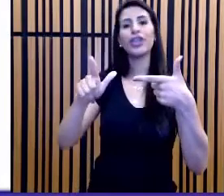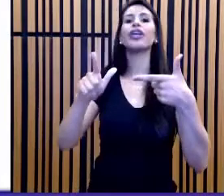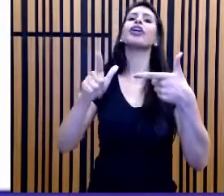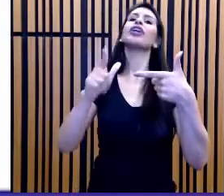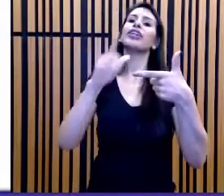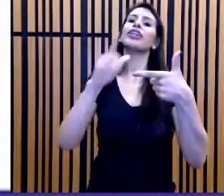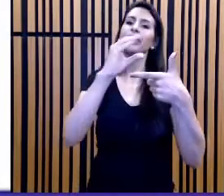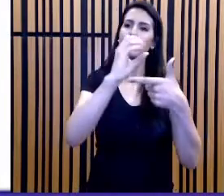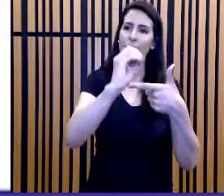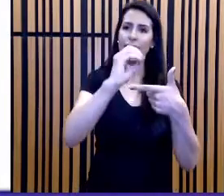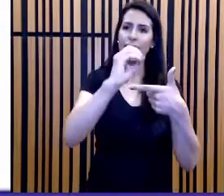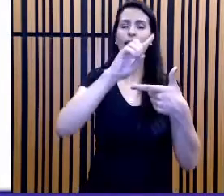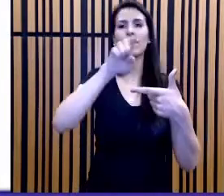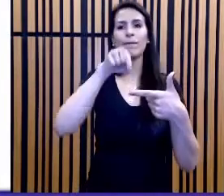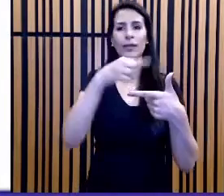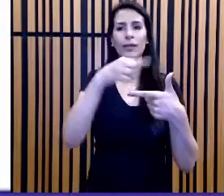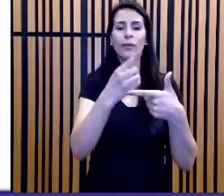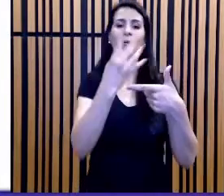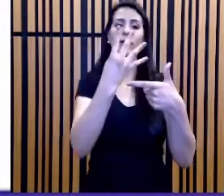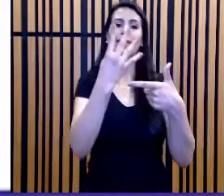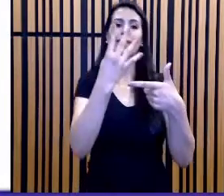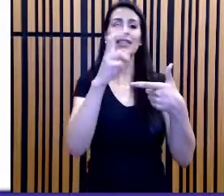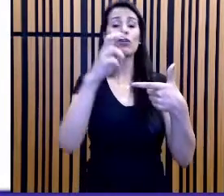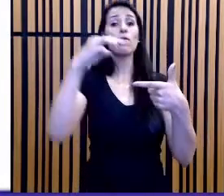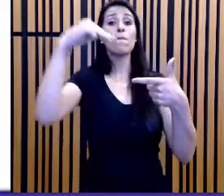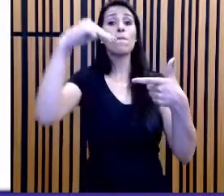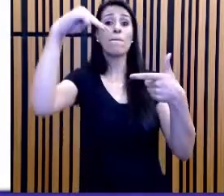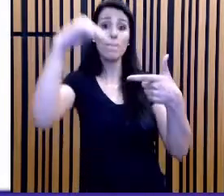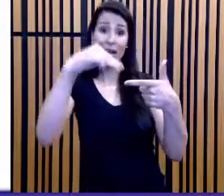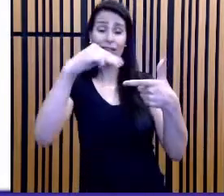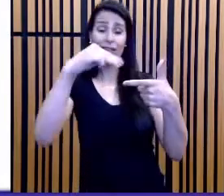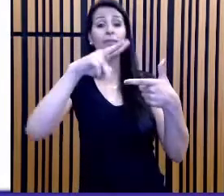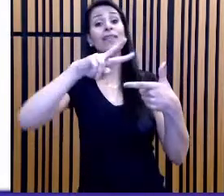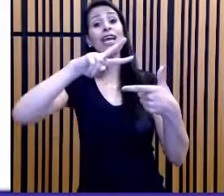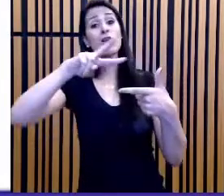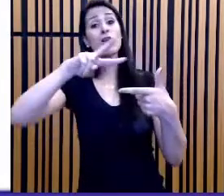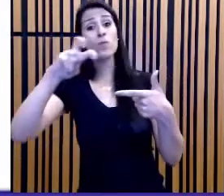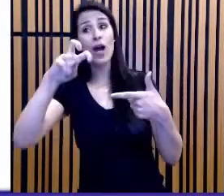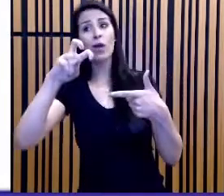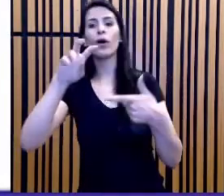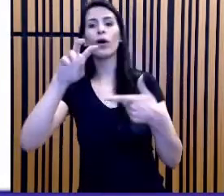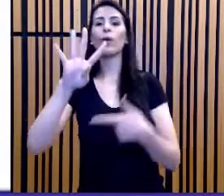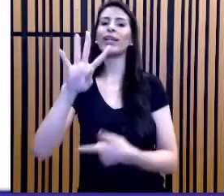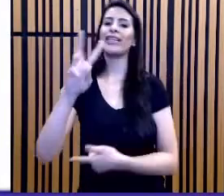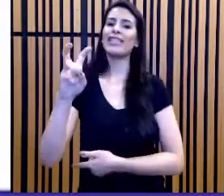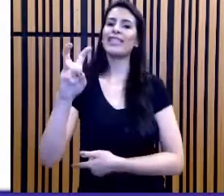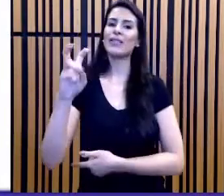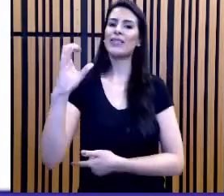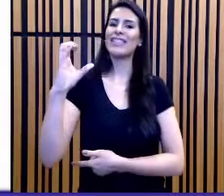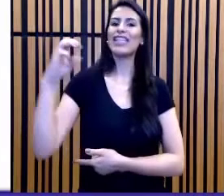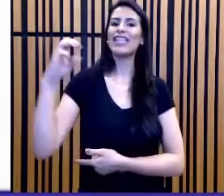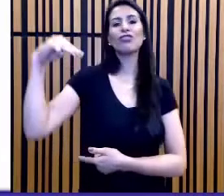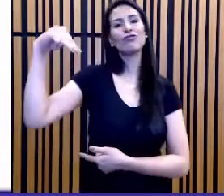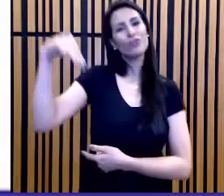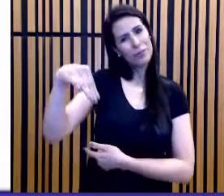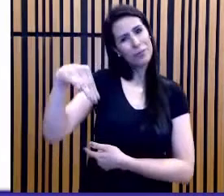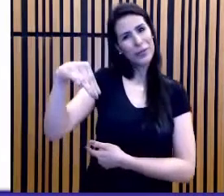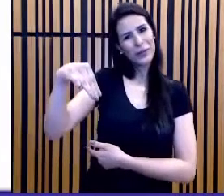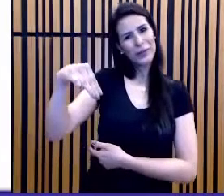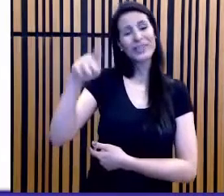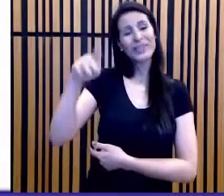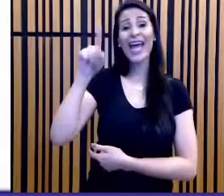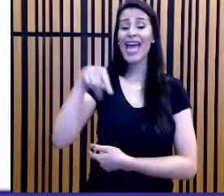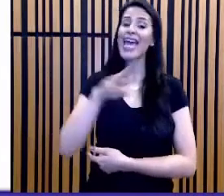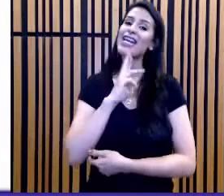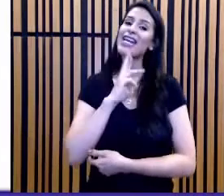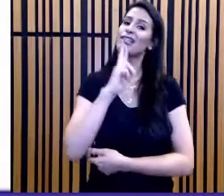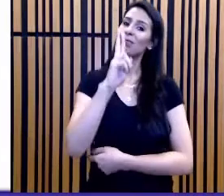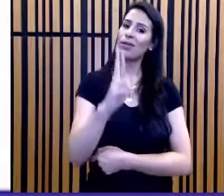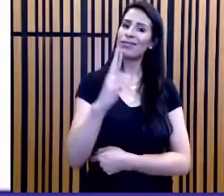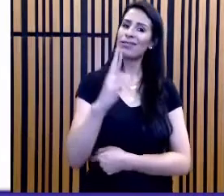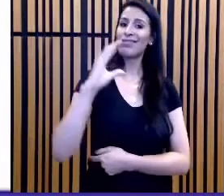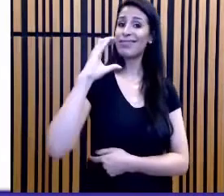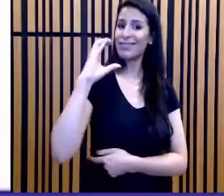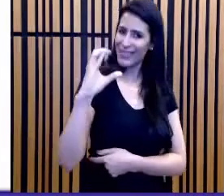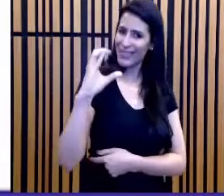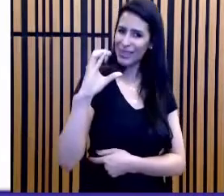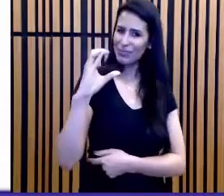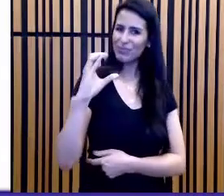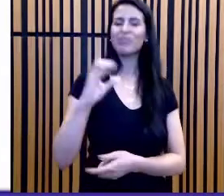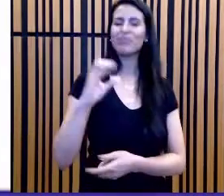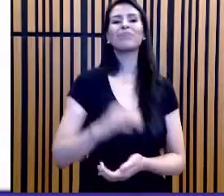duas casas para a direita, e você mata a charada. 45 centímetros é a resposta, a resposta da letra C,